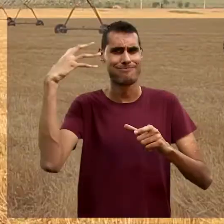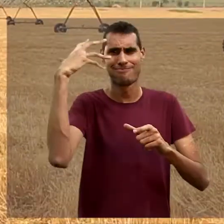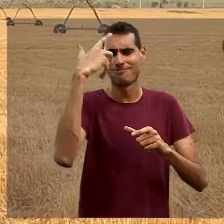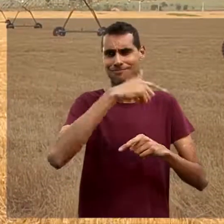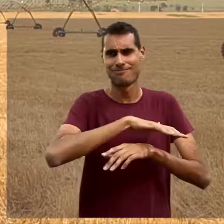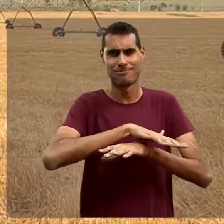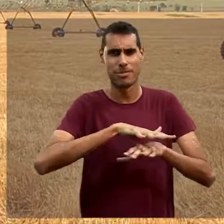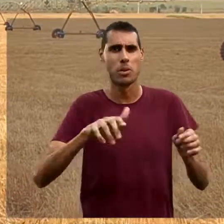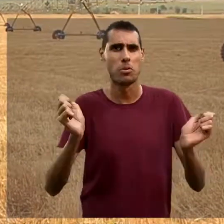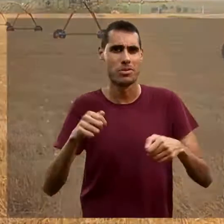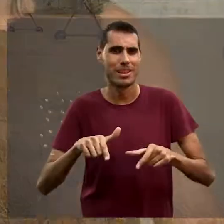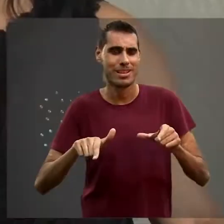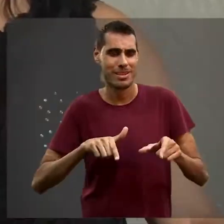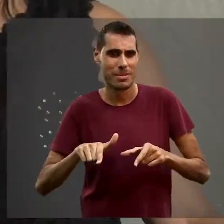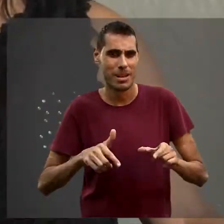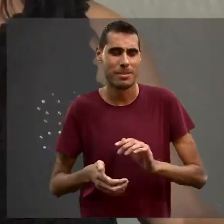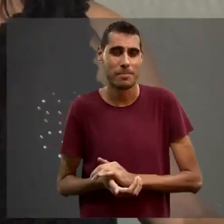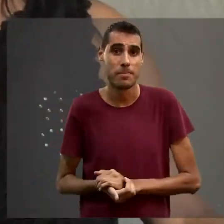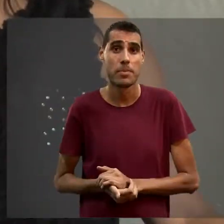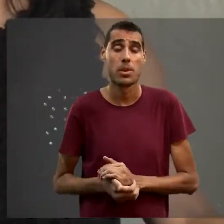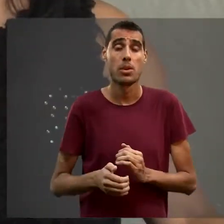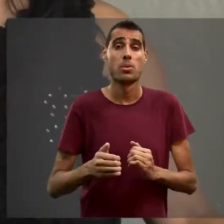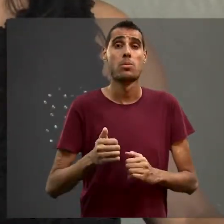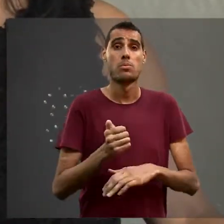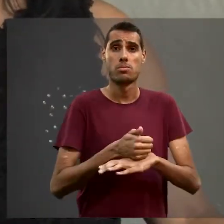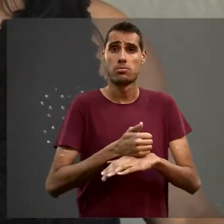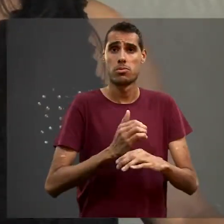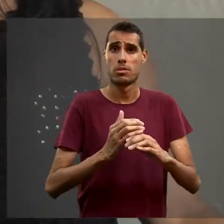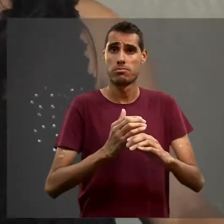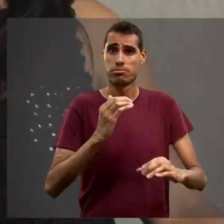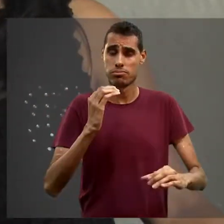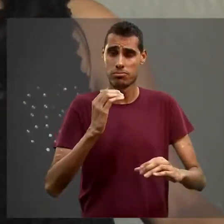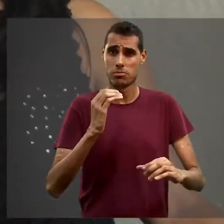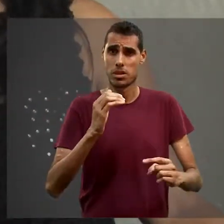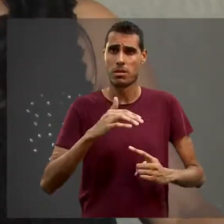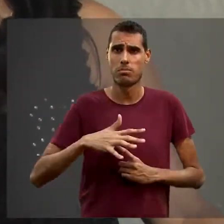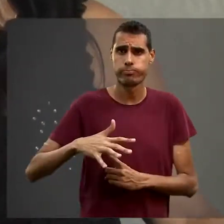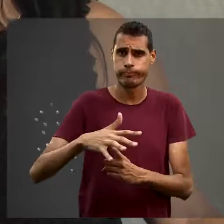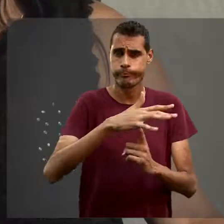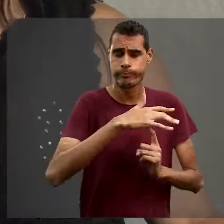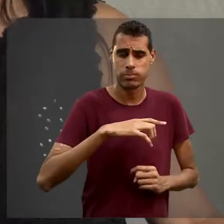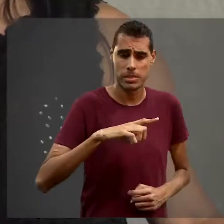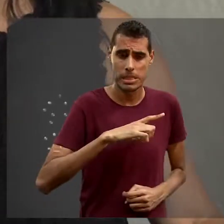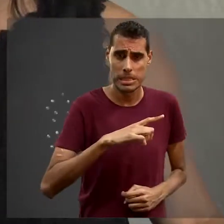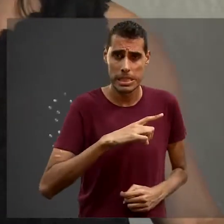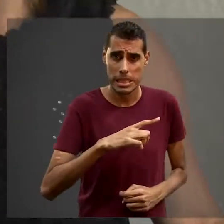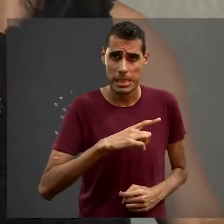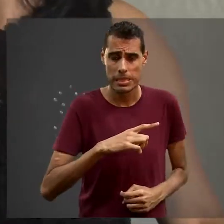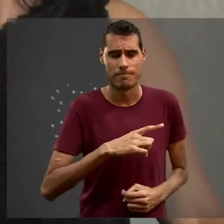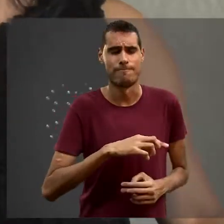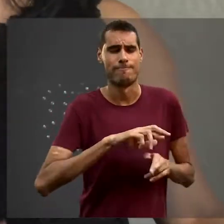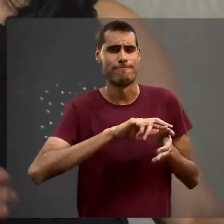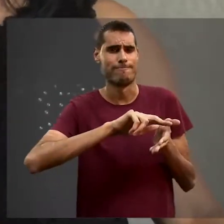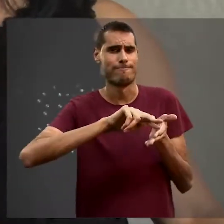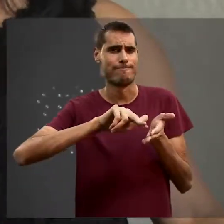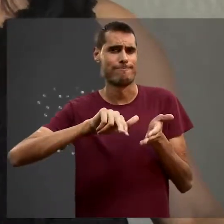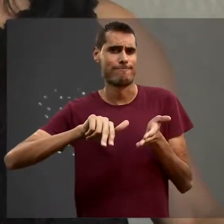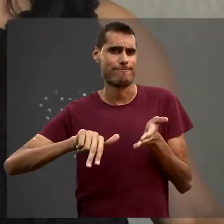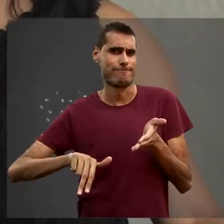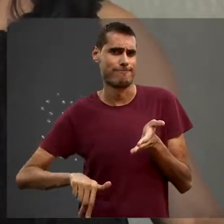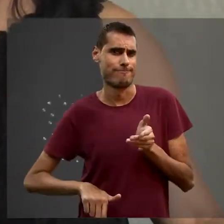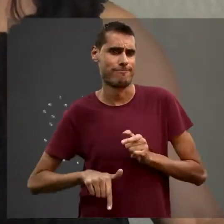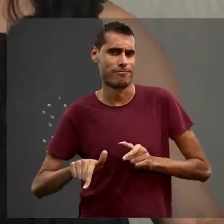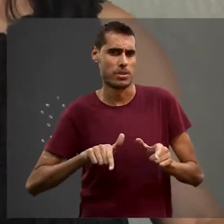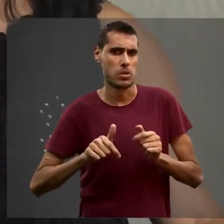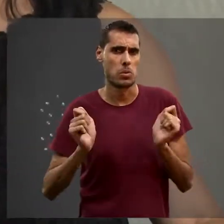profissional de Engenharia Ambiental, ele tem um campo muito vasto de atuação. Ele pode atuar